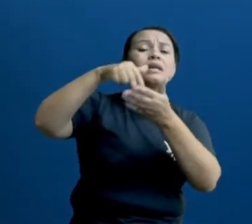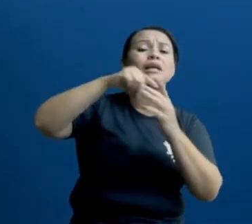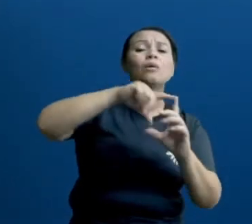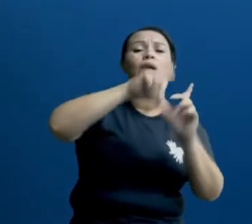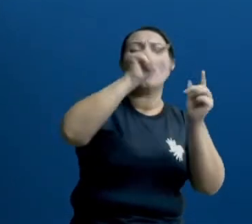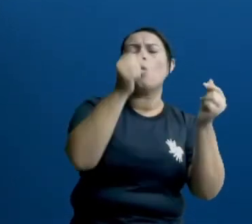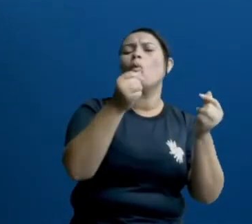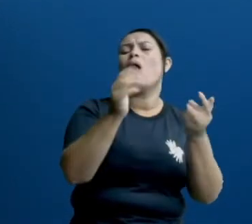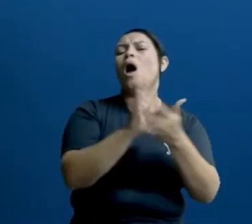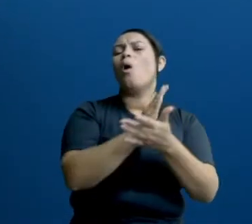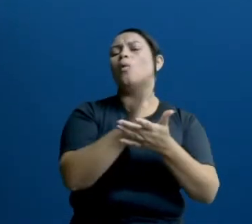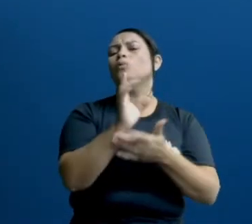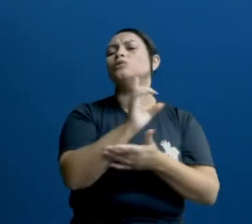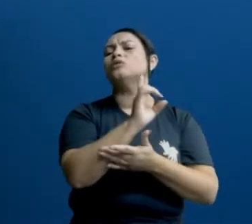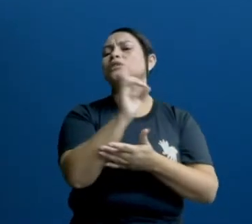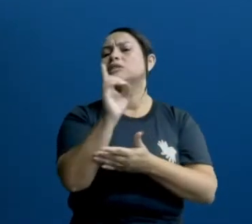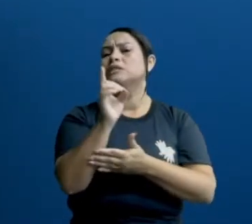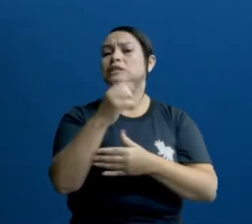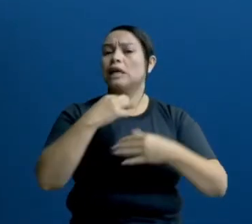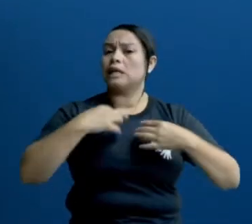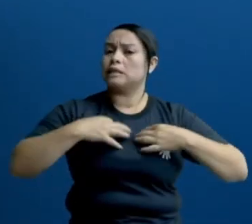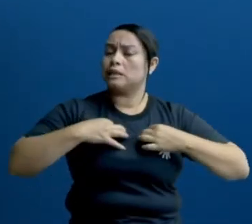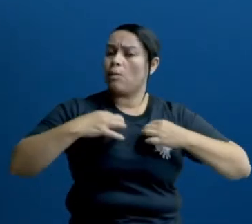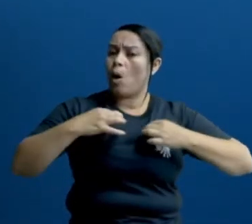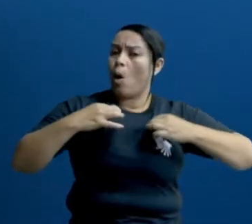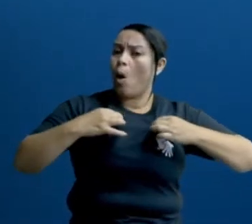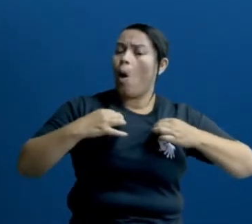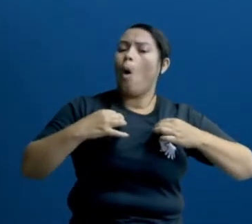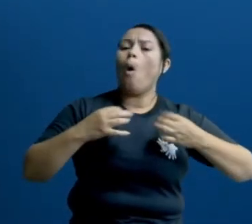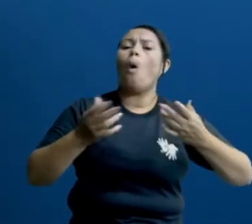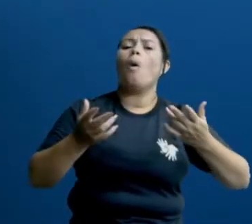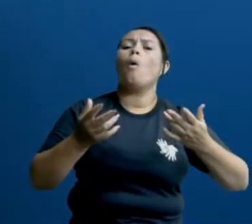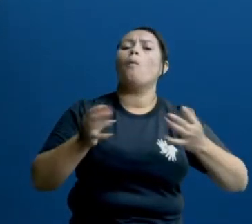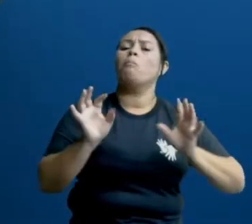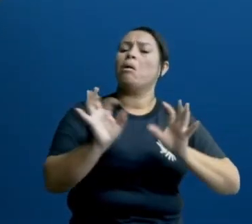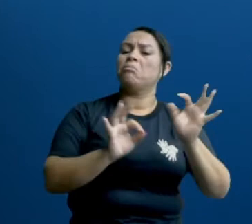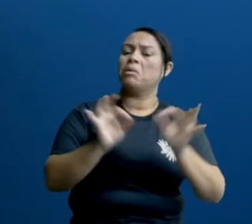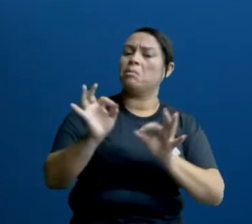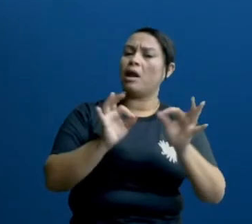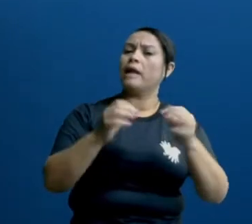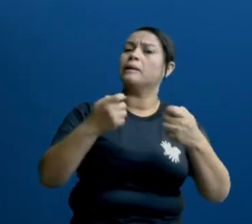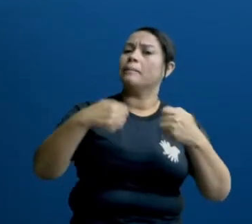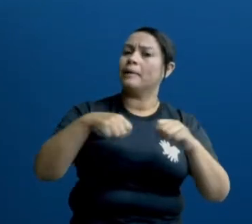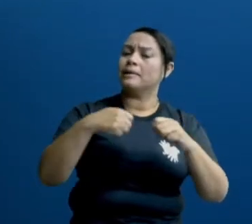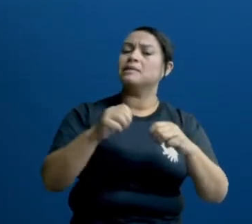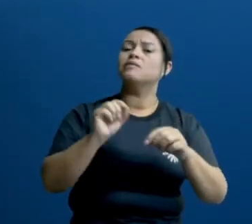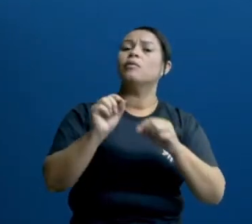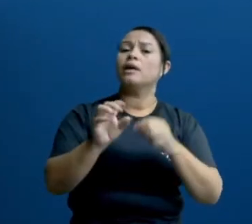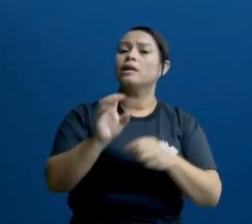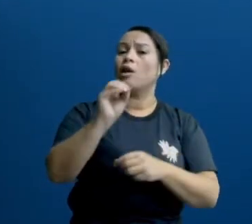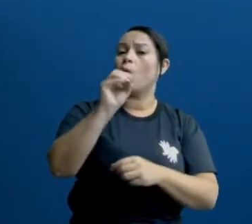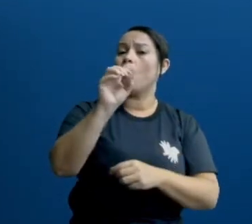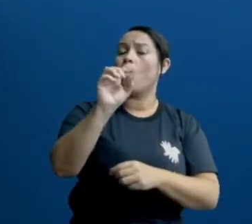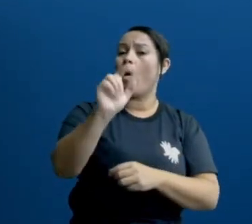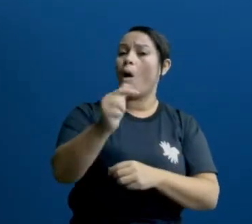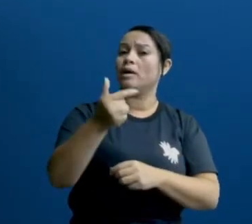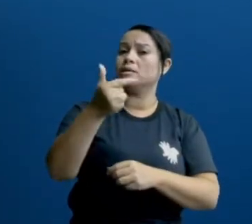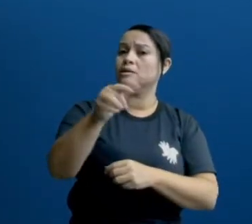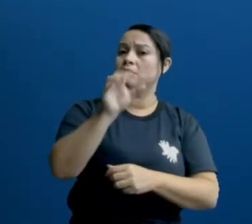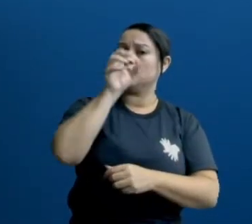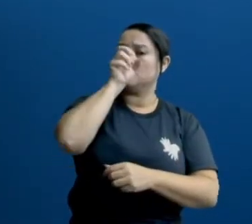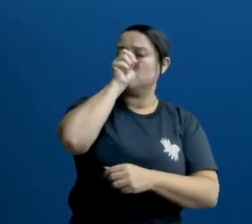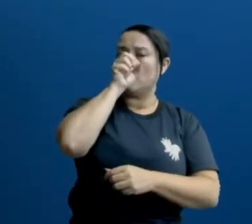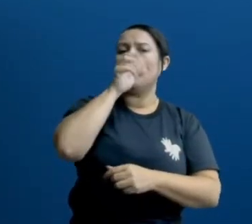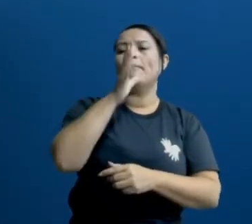certo? Ele estava com uma roupa espacial, certo? Que fornecia oxigênio. Mas na